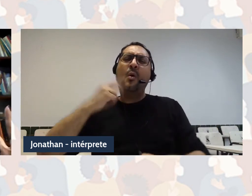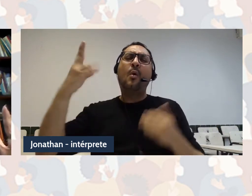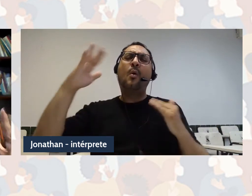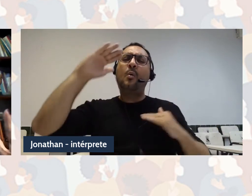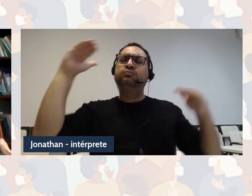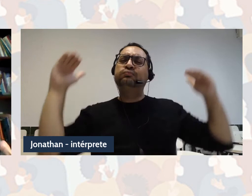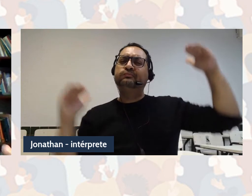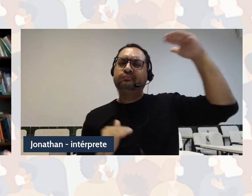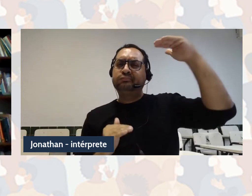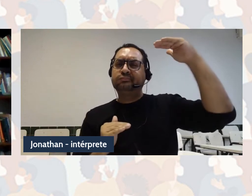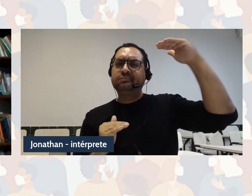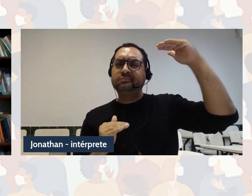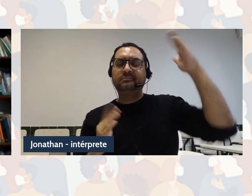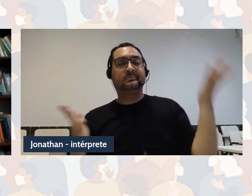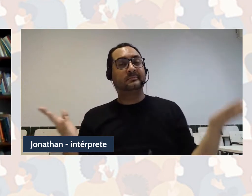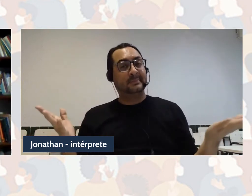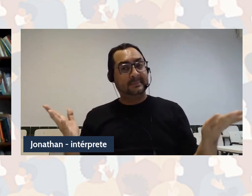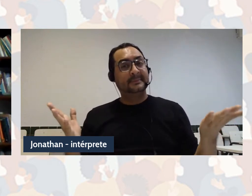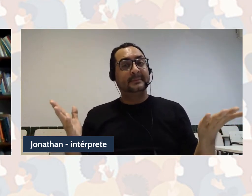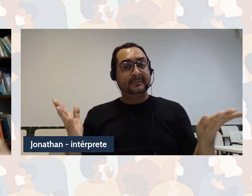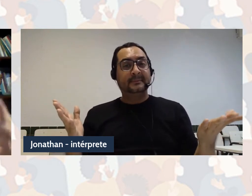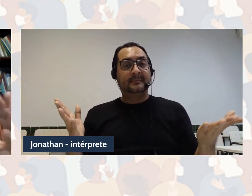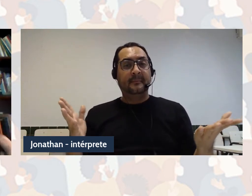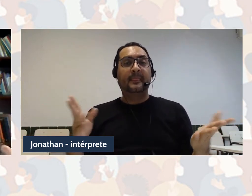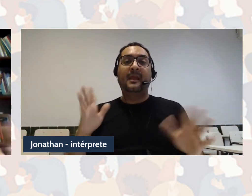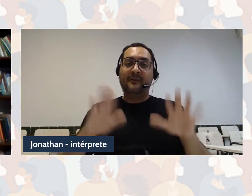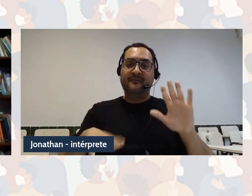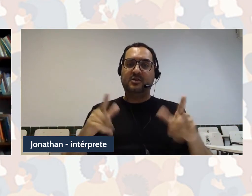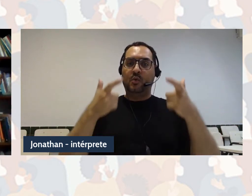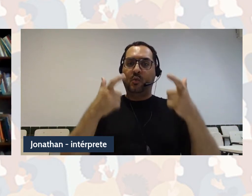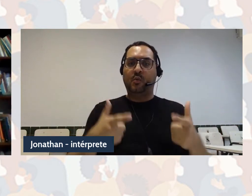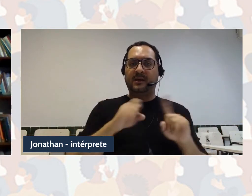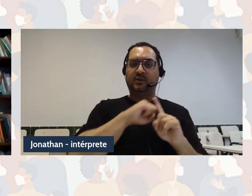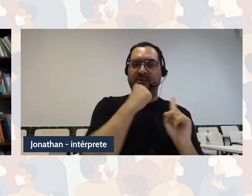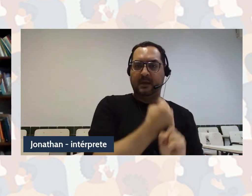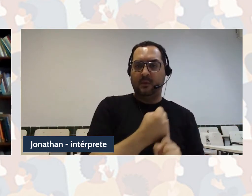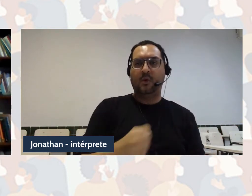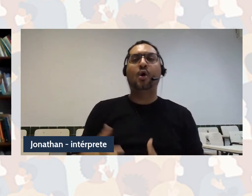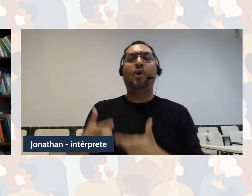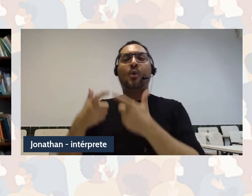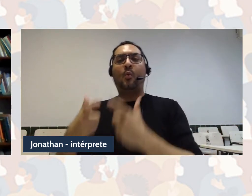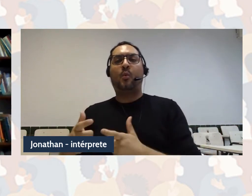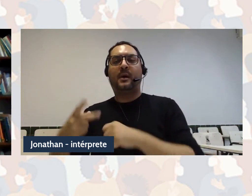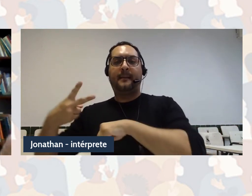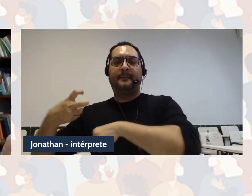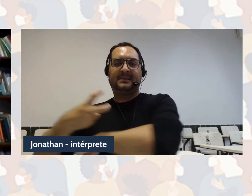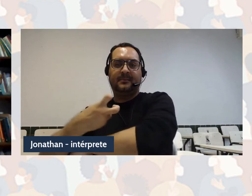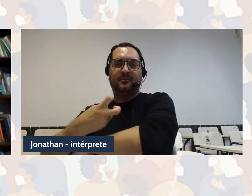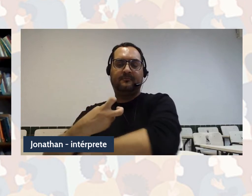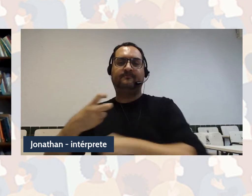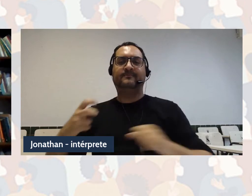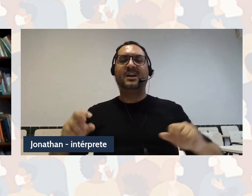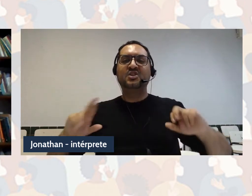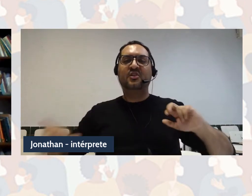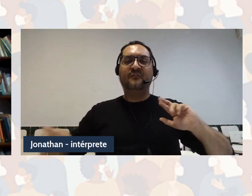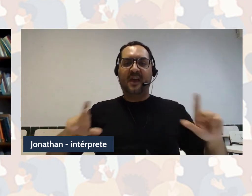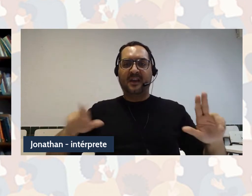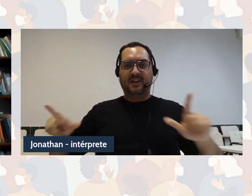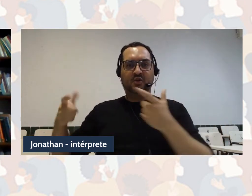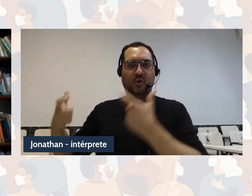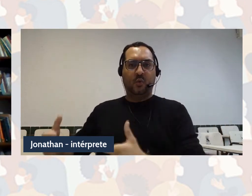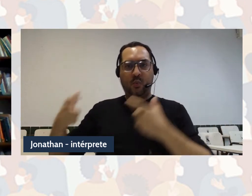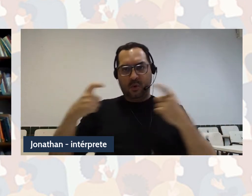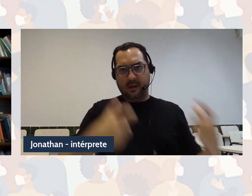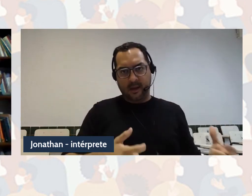Então, não coincide necessariamente o lugar social com o lugar epistêmico. Por isso, isso também é um ponto